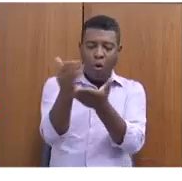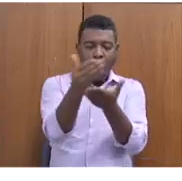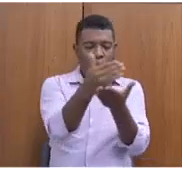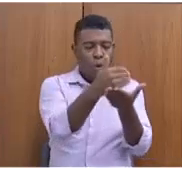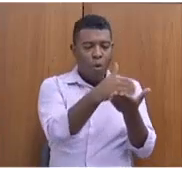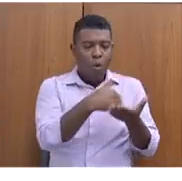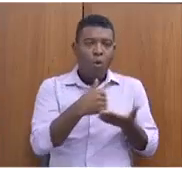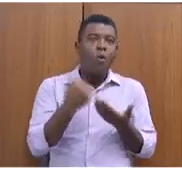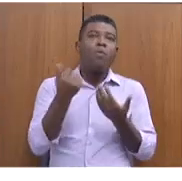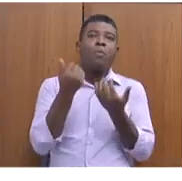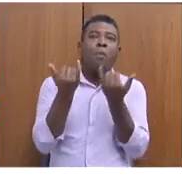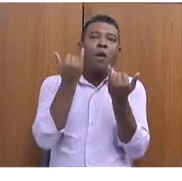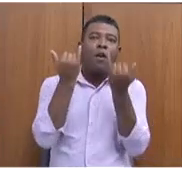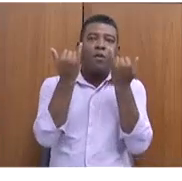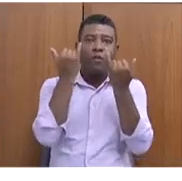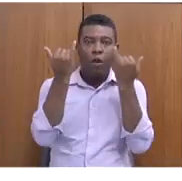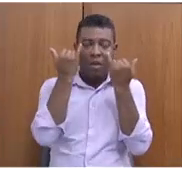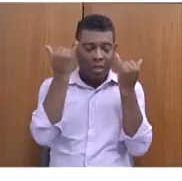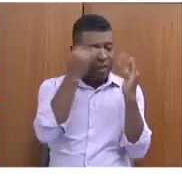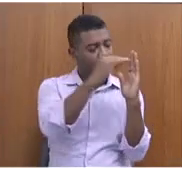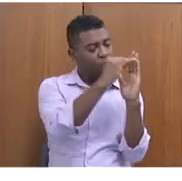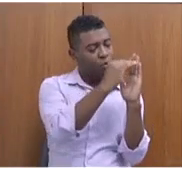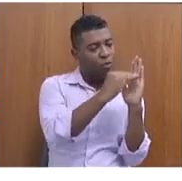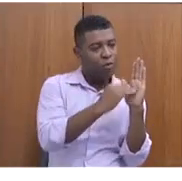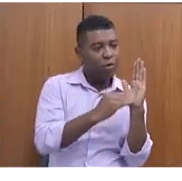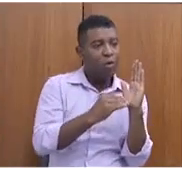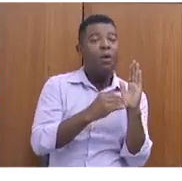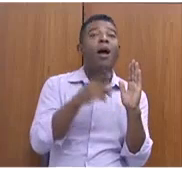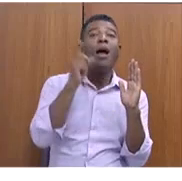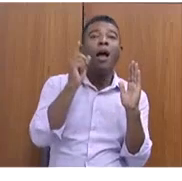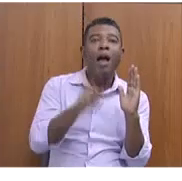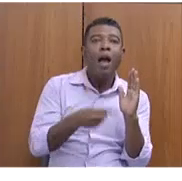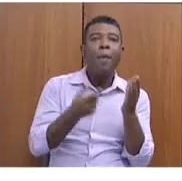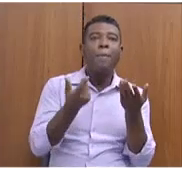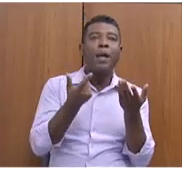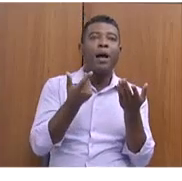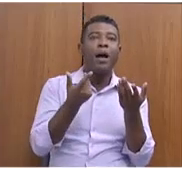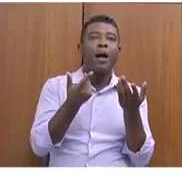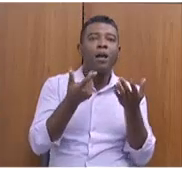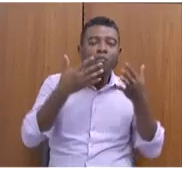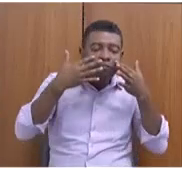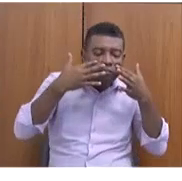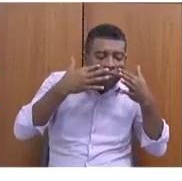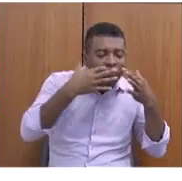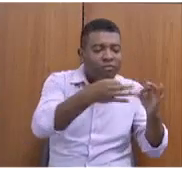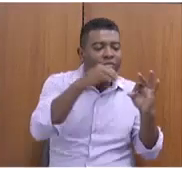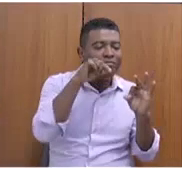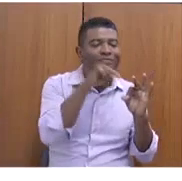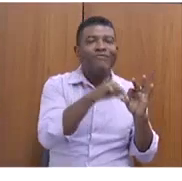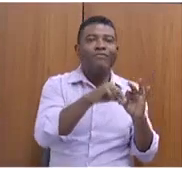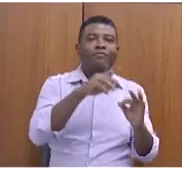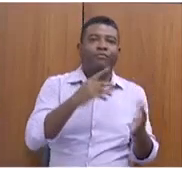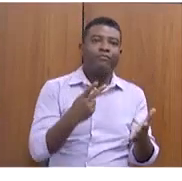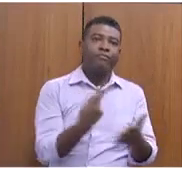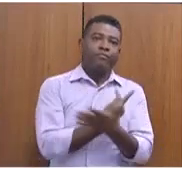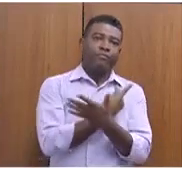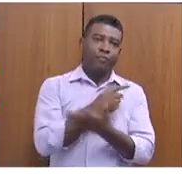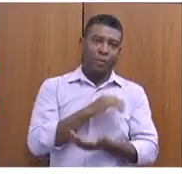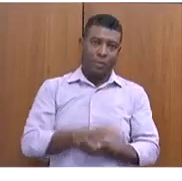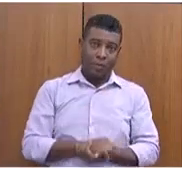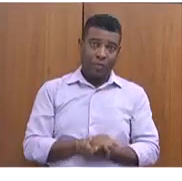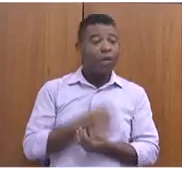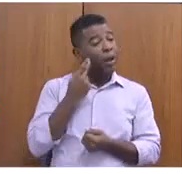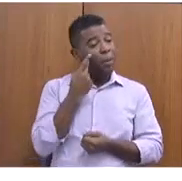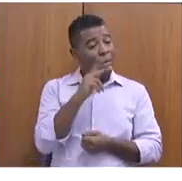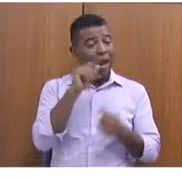para Minas Gerais, garantindo a celeridade no tratamento das ocorrências, que nós vamos lançá-lo agora em agosto. Para fazer isso, nós